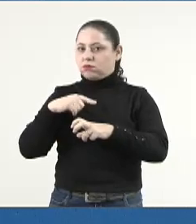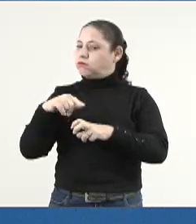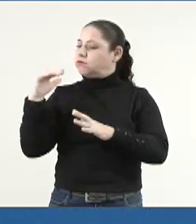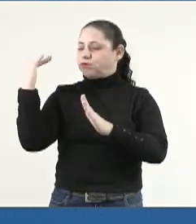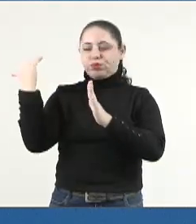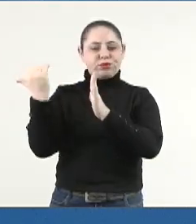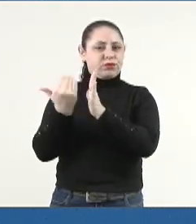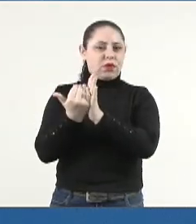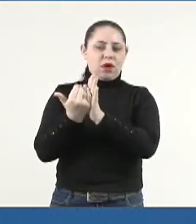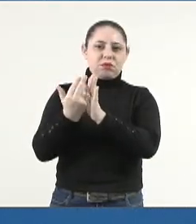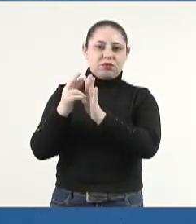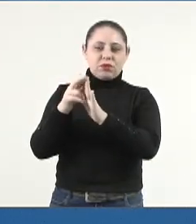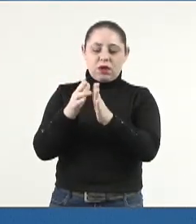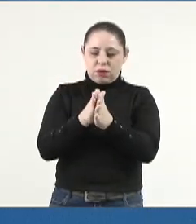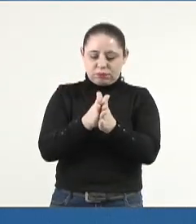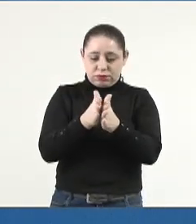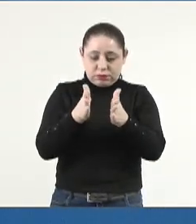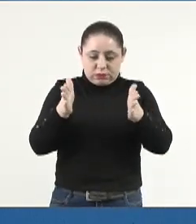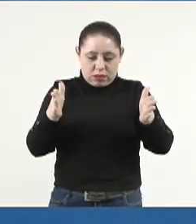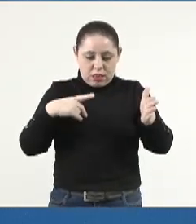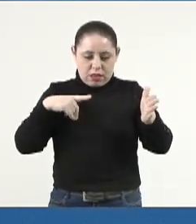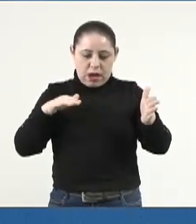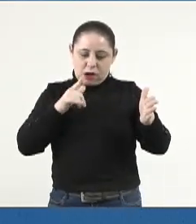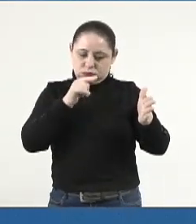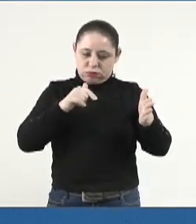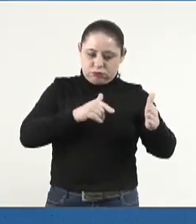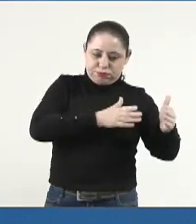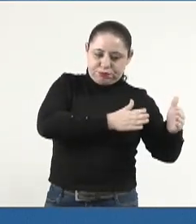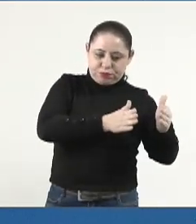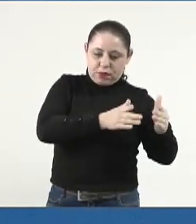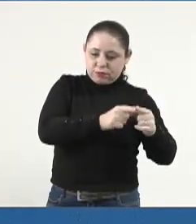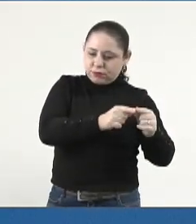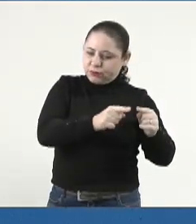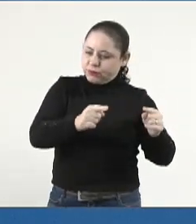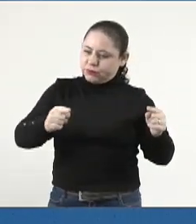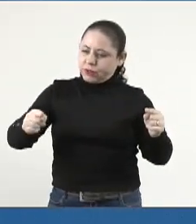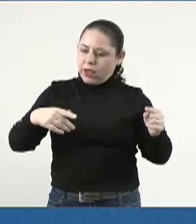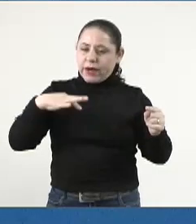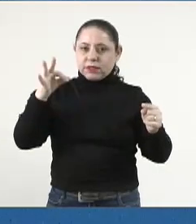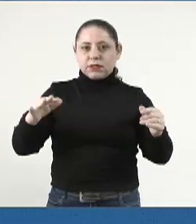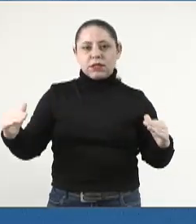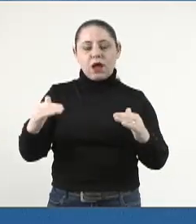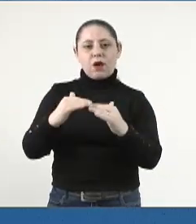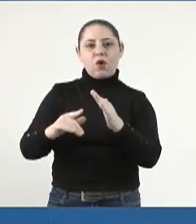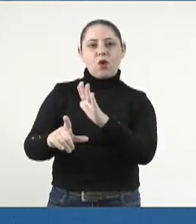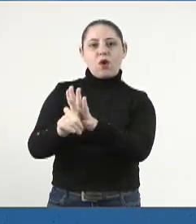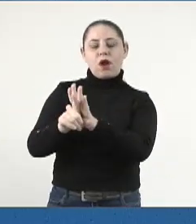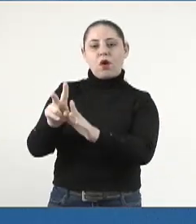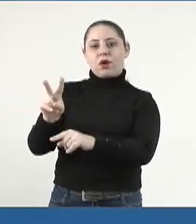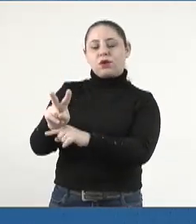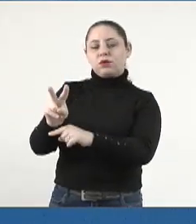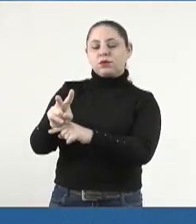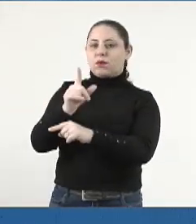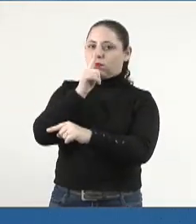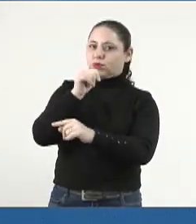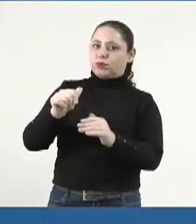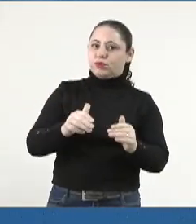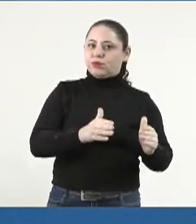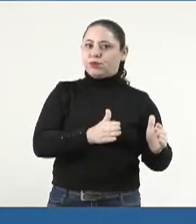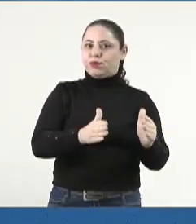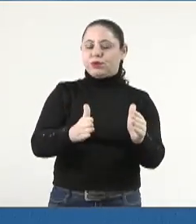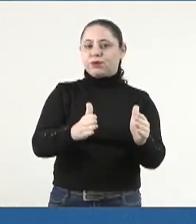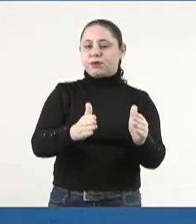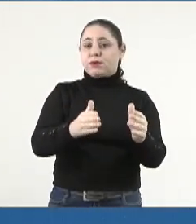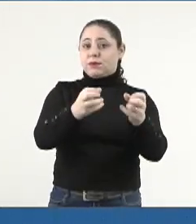resguardam a distância estabelecida por lei das áreas de preservação permanente às margens dos rios,